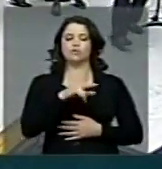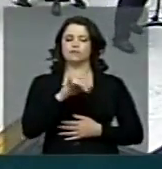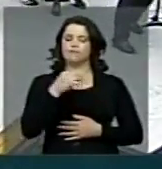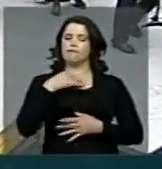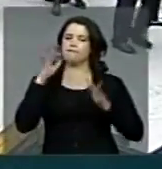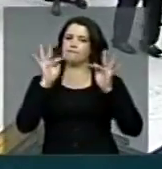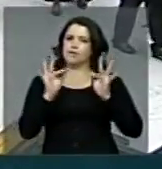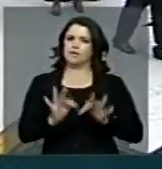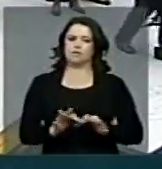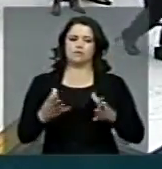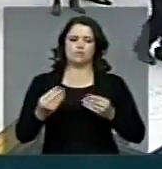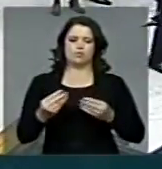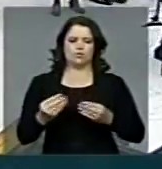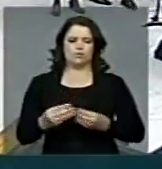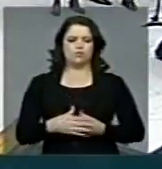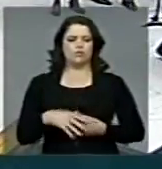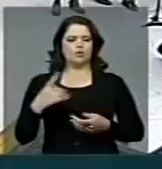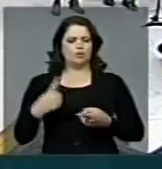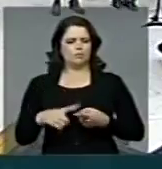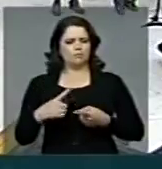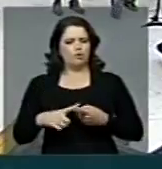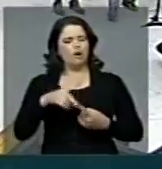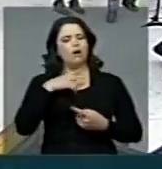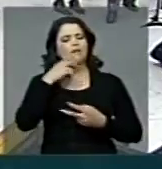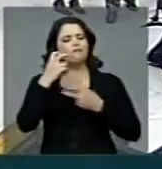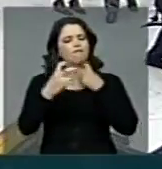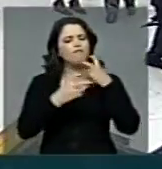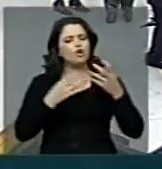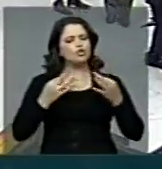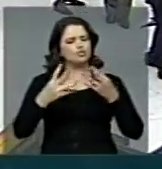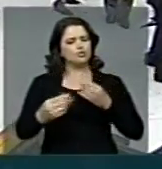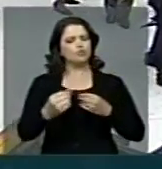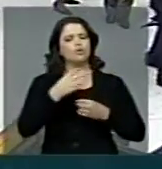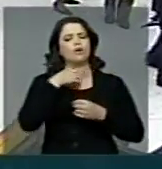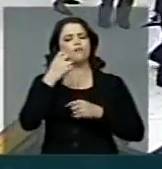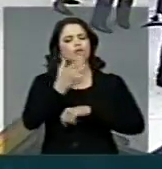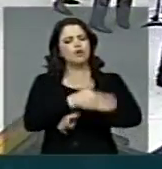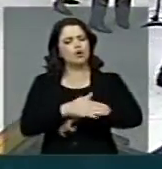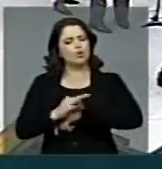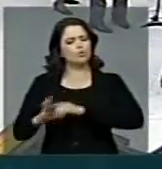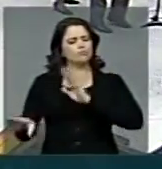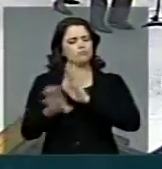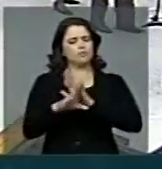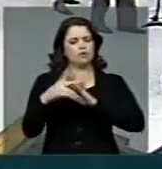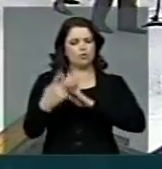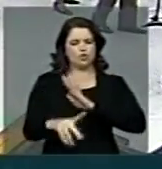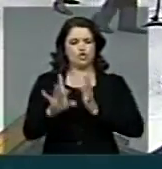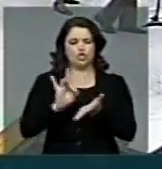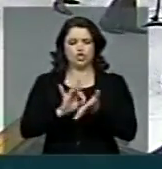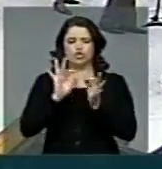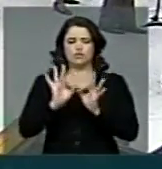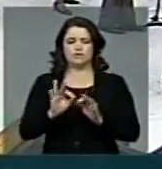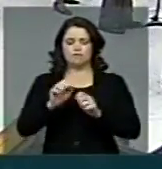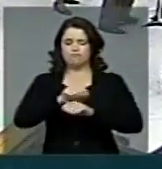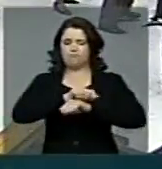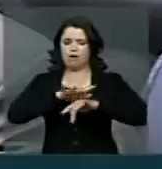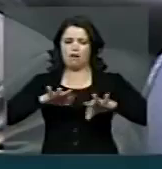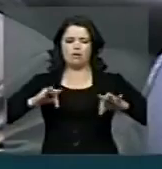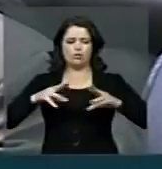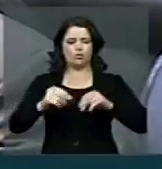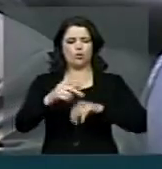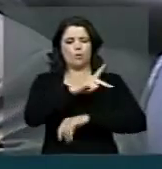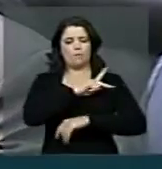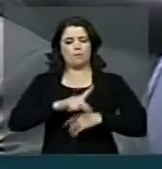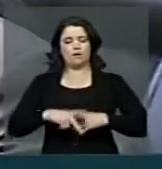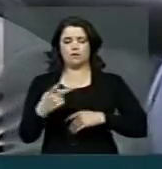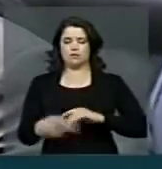felizes porque as vozes, a voz da rua chegou a esta casa, é coisa nesta casa. O presidente